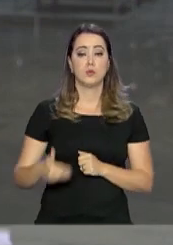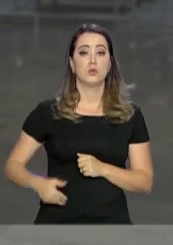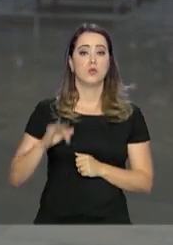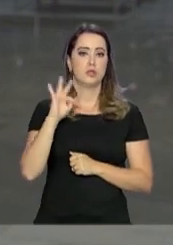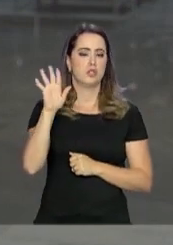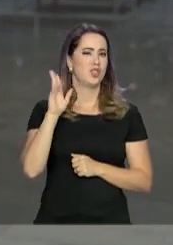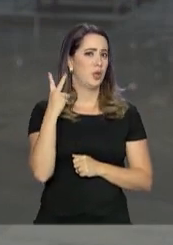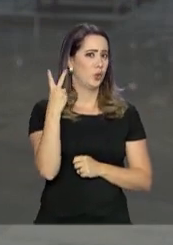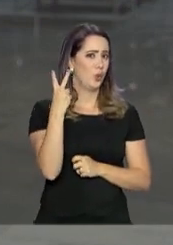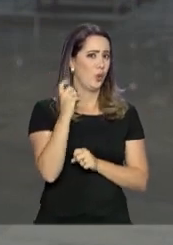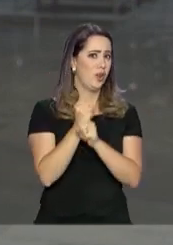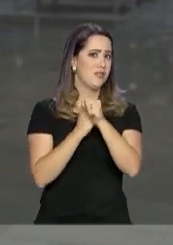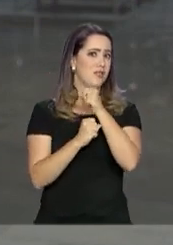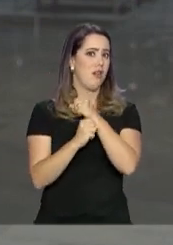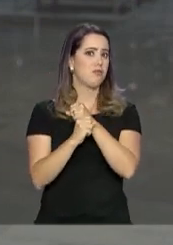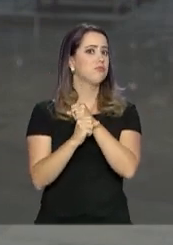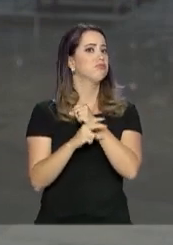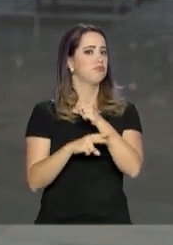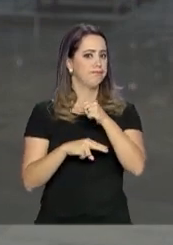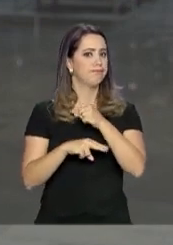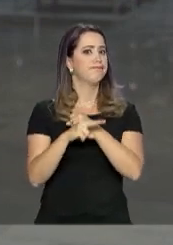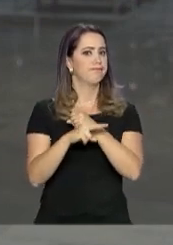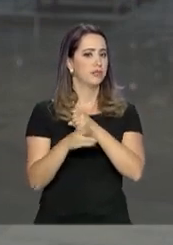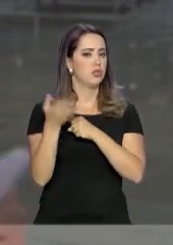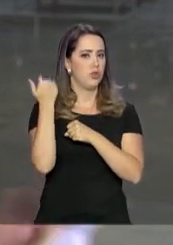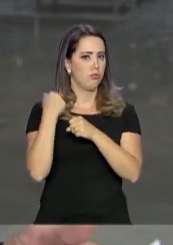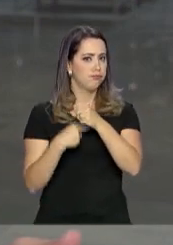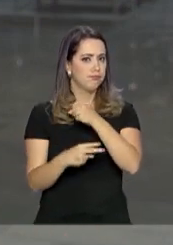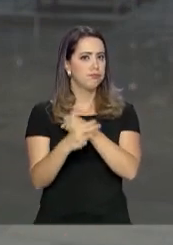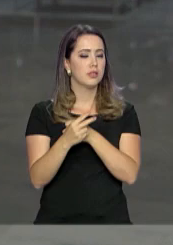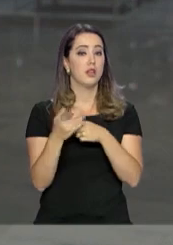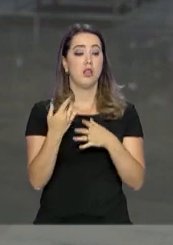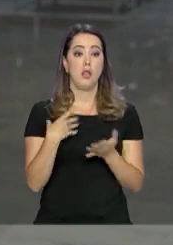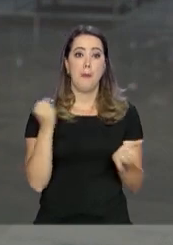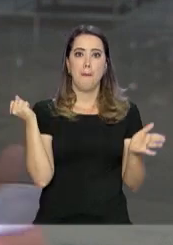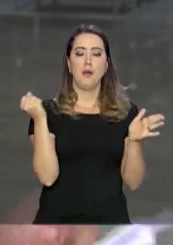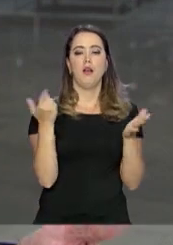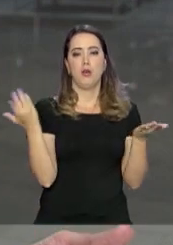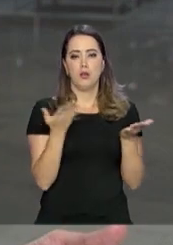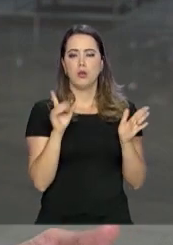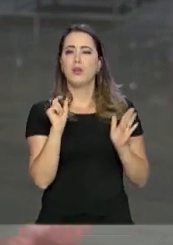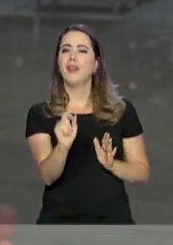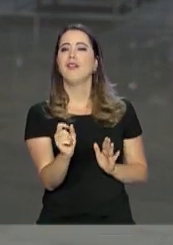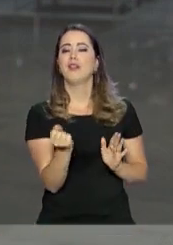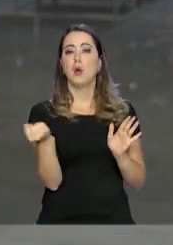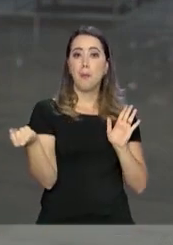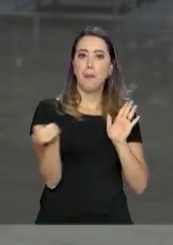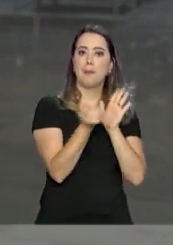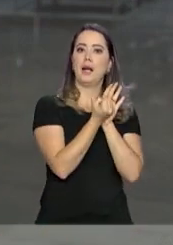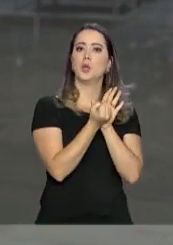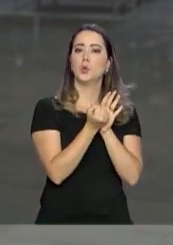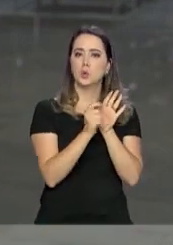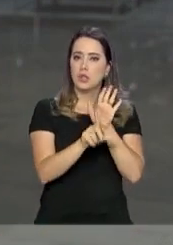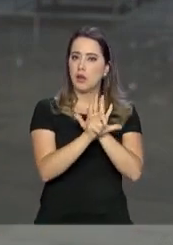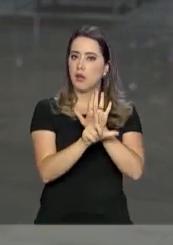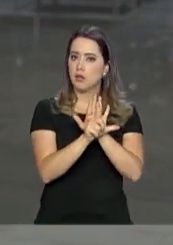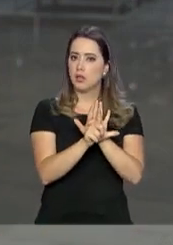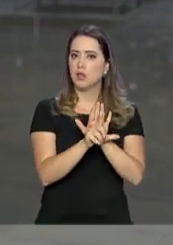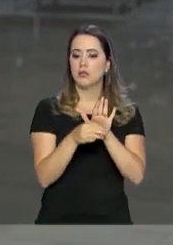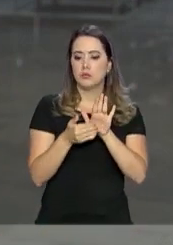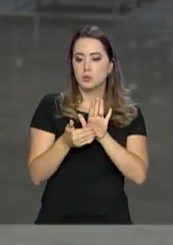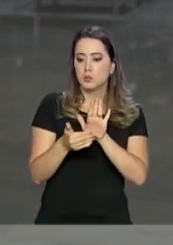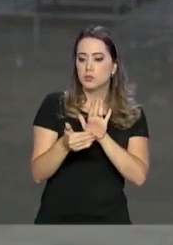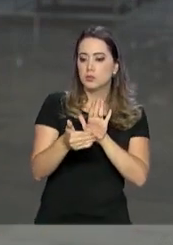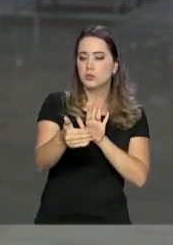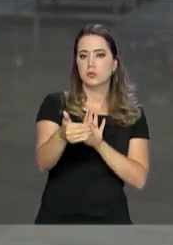dois anos. E como você falou, ele estabelece um marco regulatório, um regime automotivo que vai perdurar no país